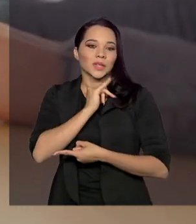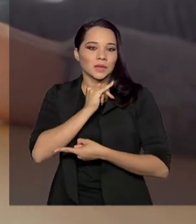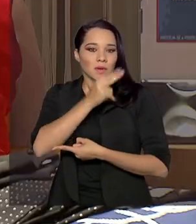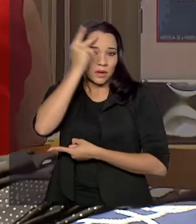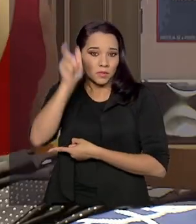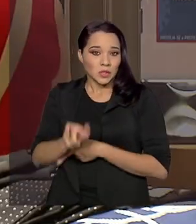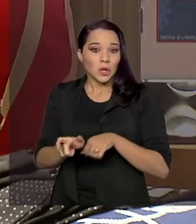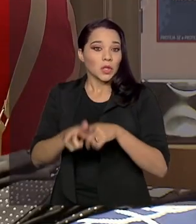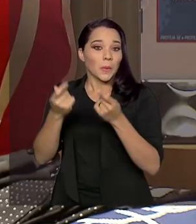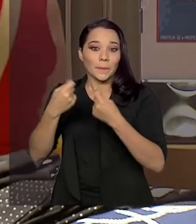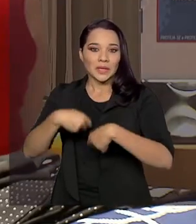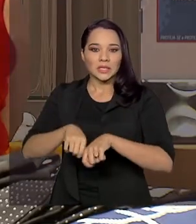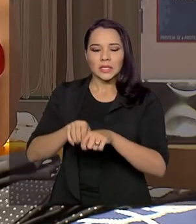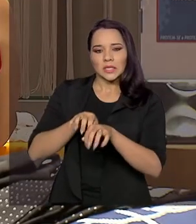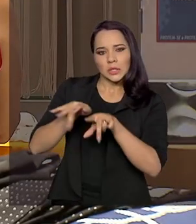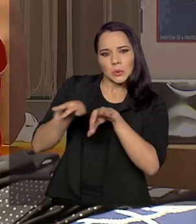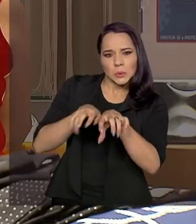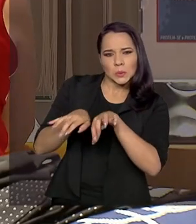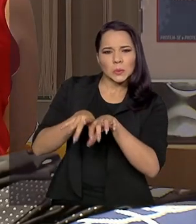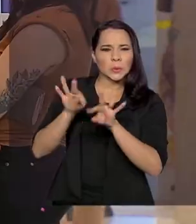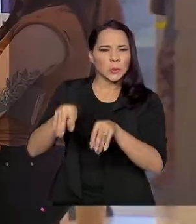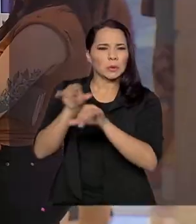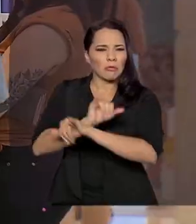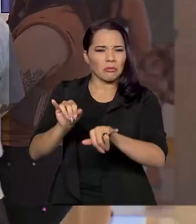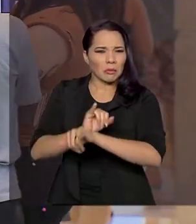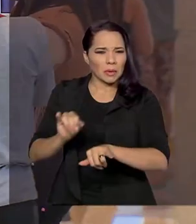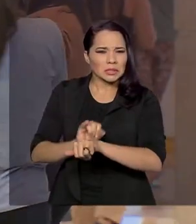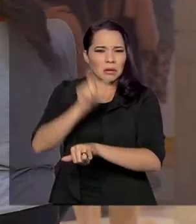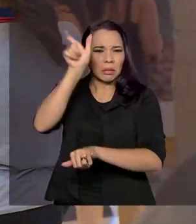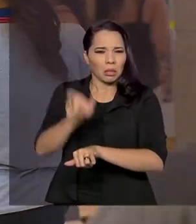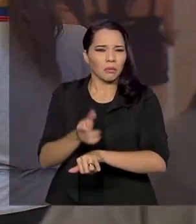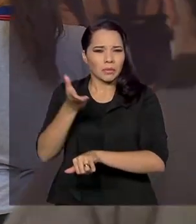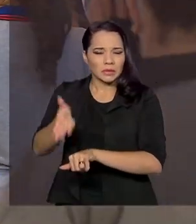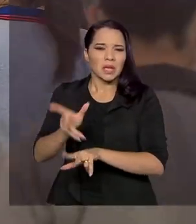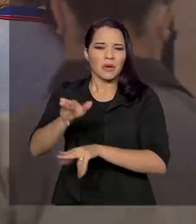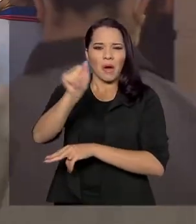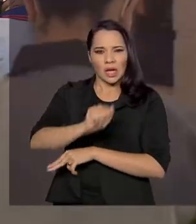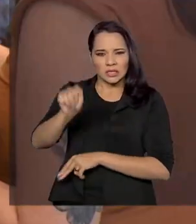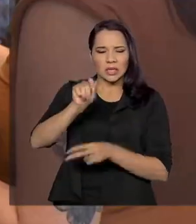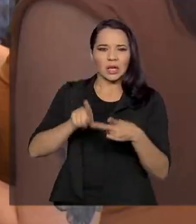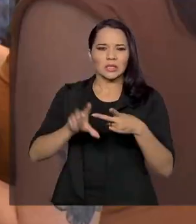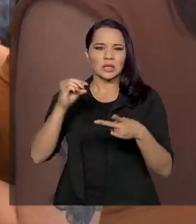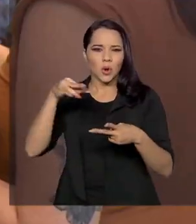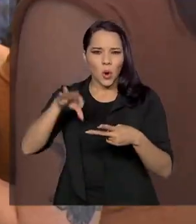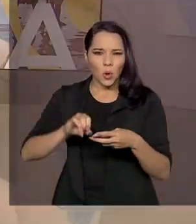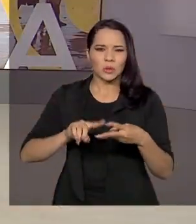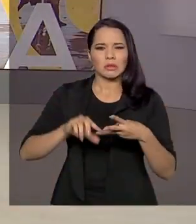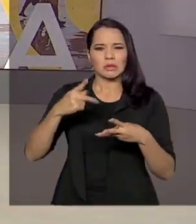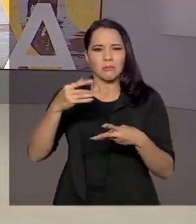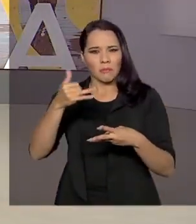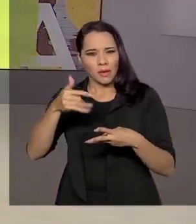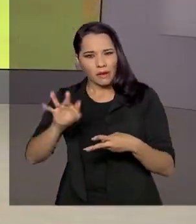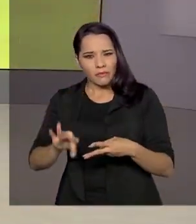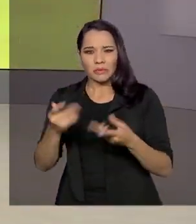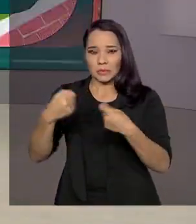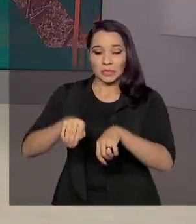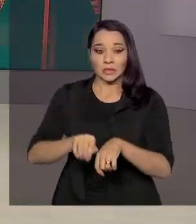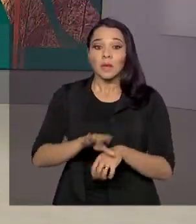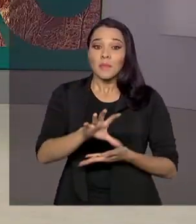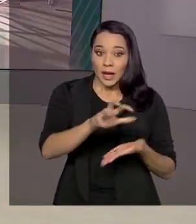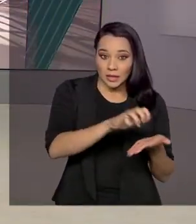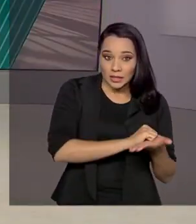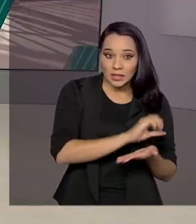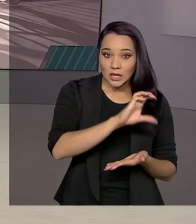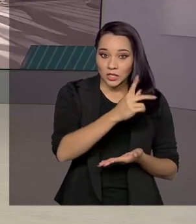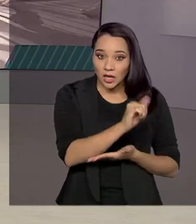a pessoa não terá que digitar todos os dados do destinatário, como agência, conta e CPF. Para cadastrar a